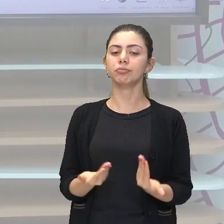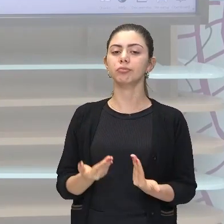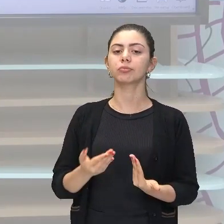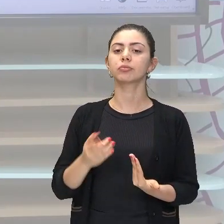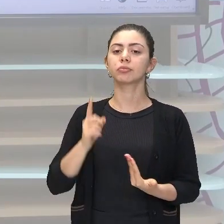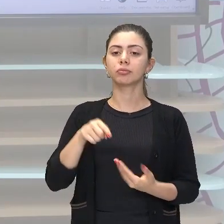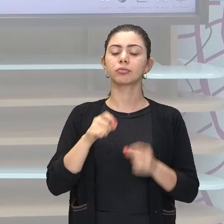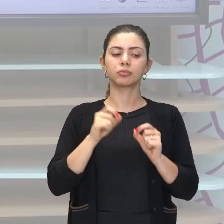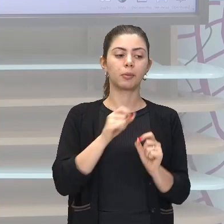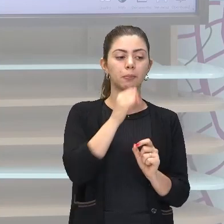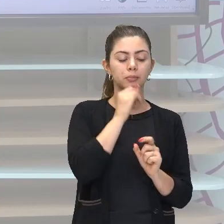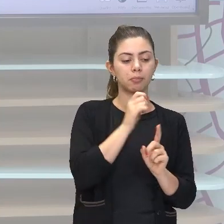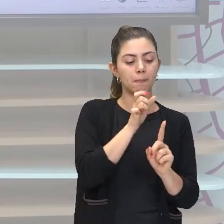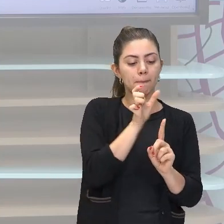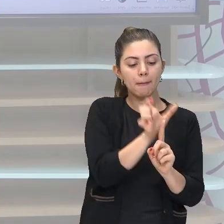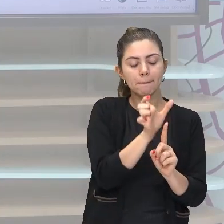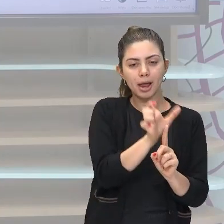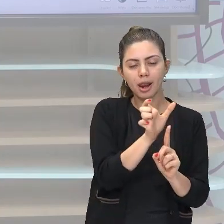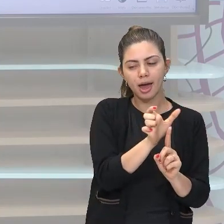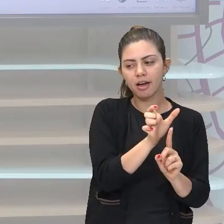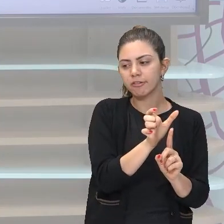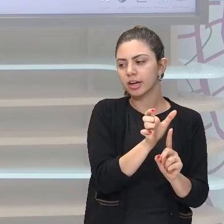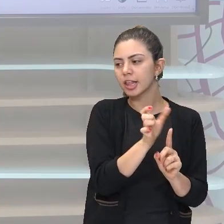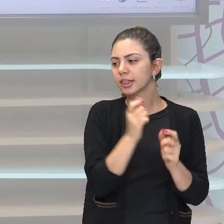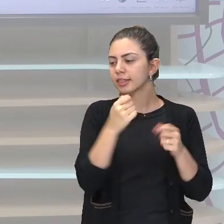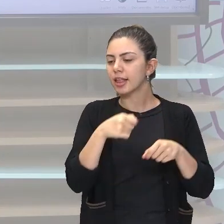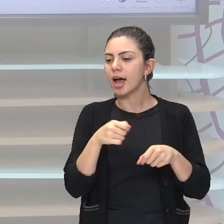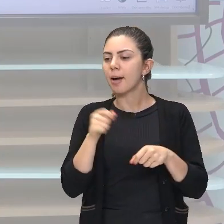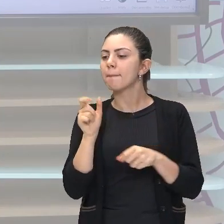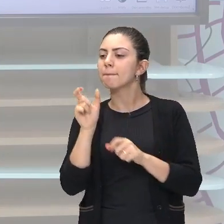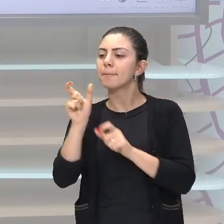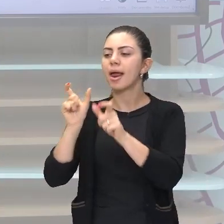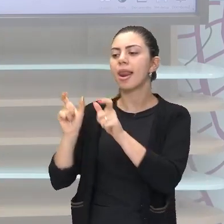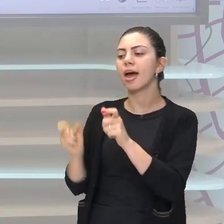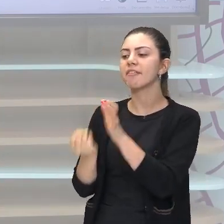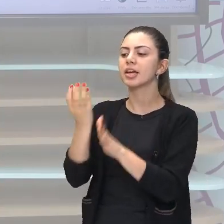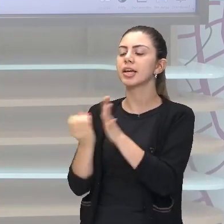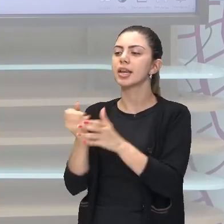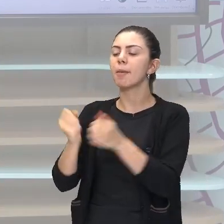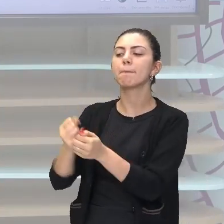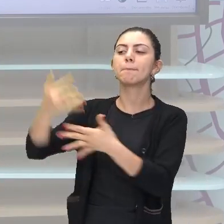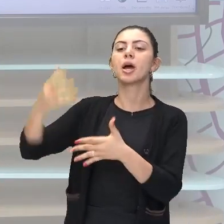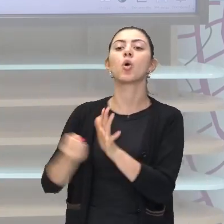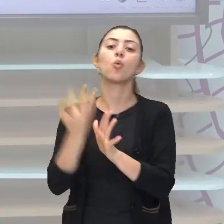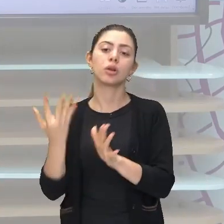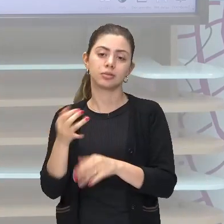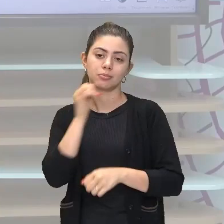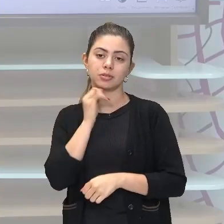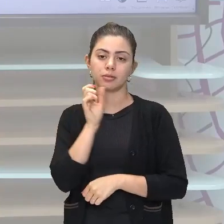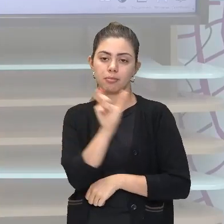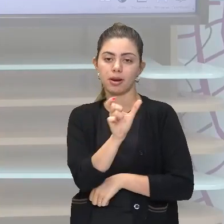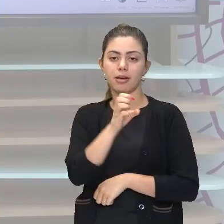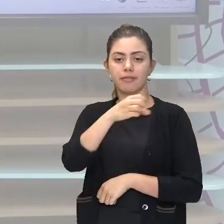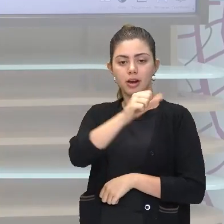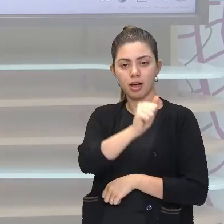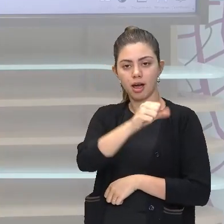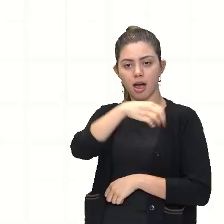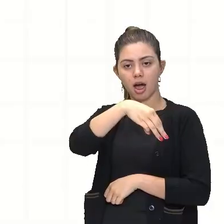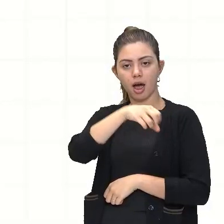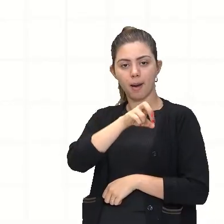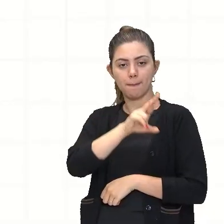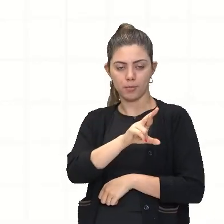mais, nada menos que dado uma palavra, como no caso amor, que é o que nós temos aqui, ó,